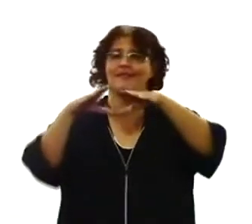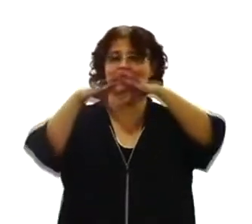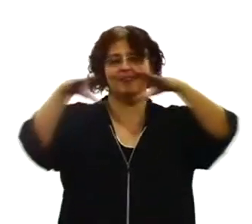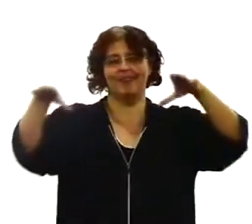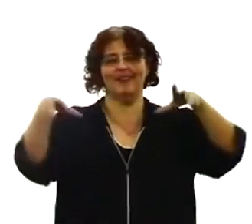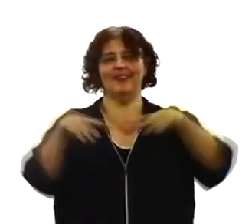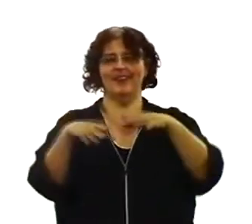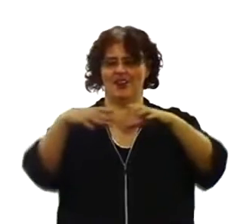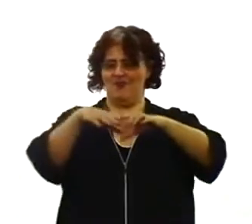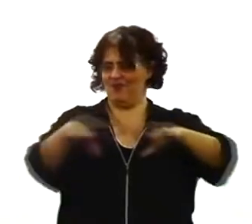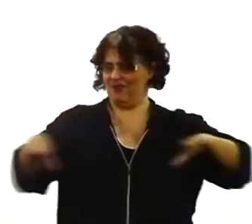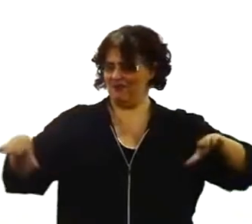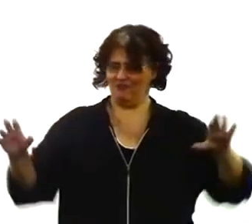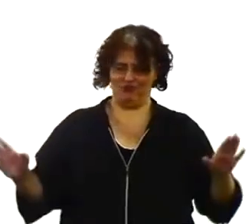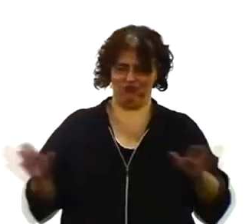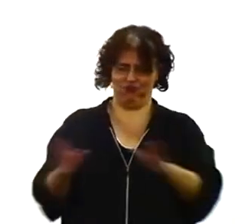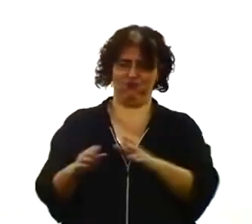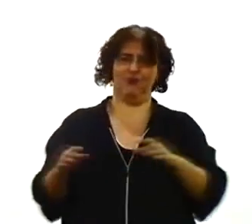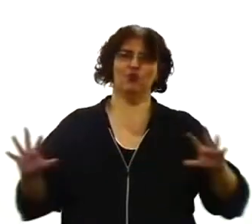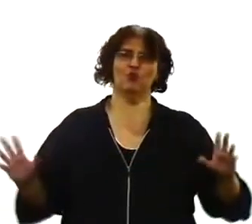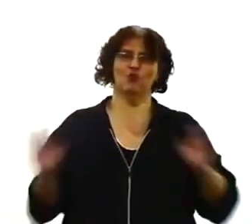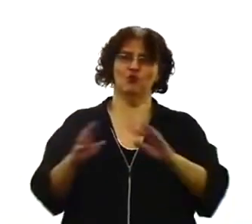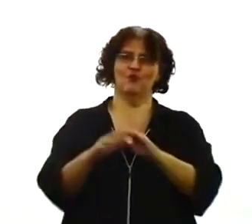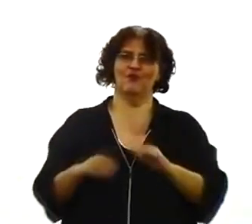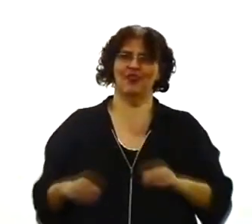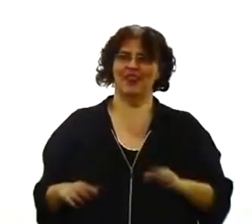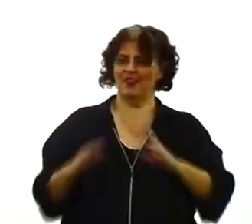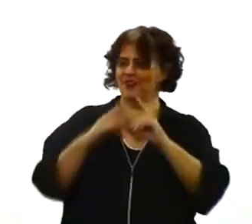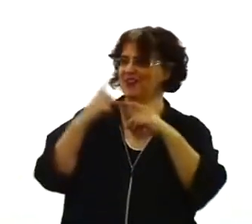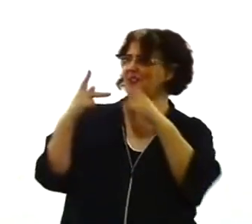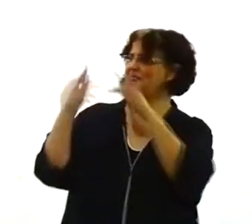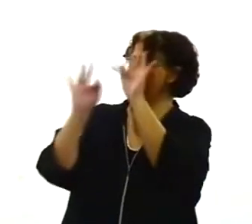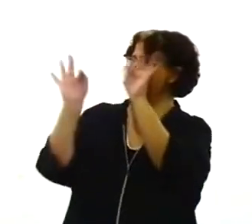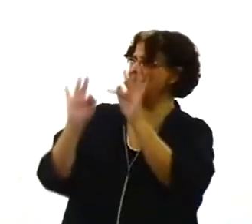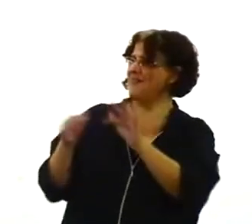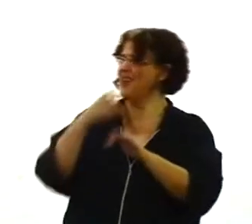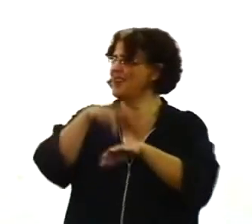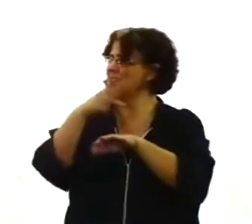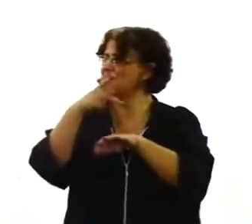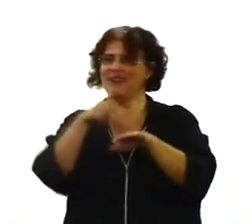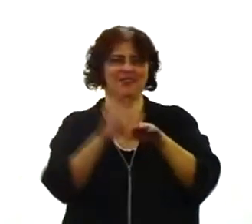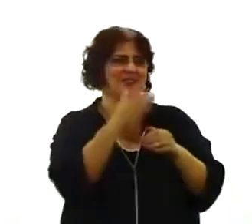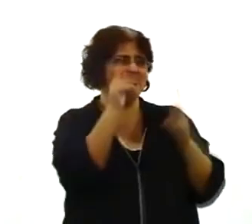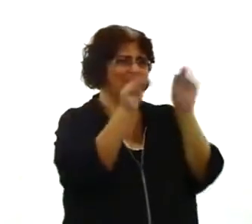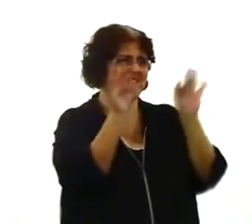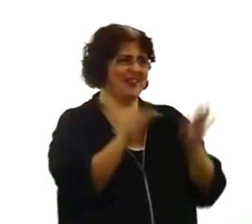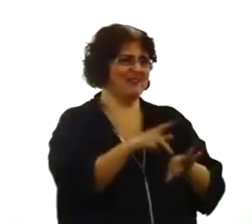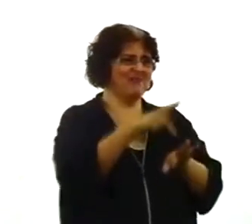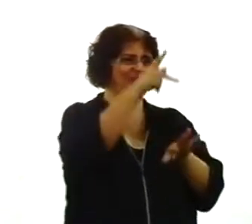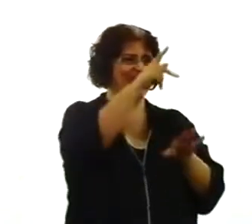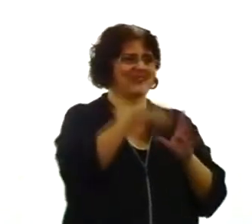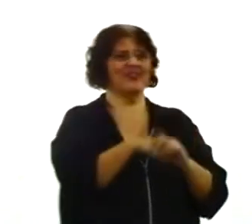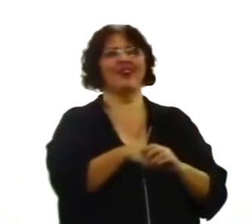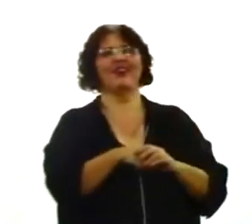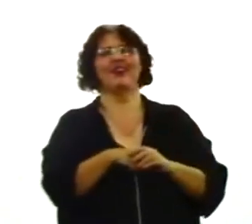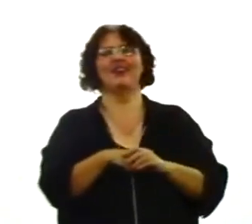as pessoas chegando dizendo, Feliz Páscoa, Feliz Páscoa. Com as crianças chegando, sem ovo de chocolate, sem ouvir nada, chegando